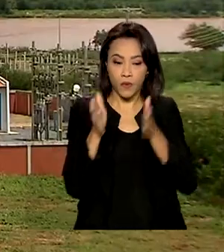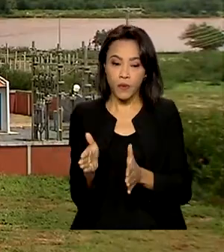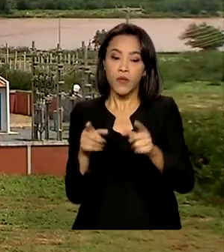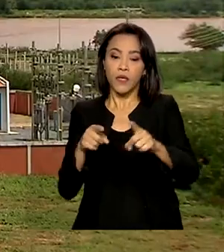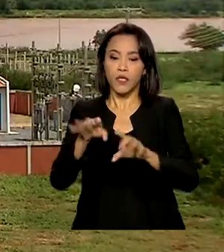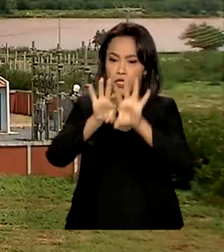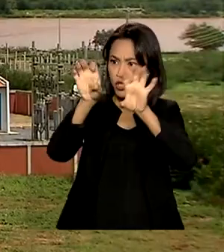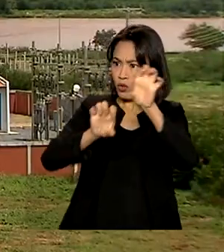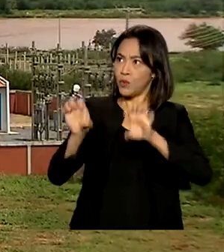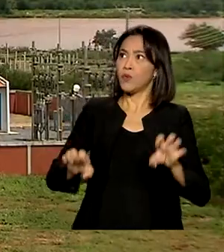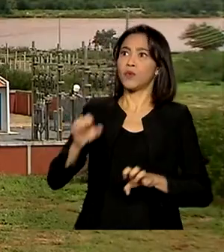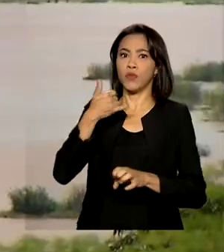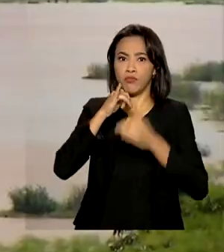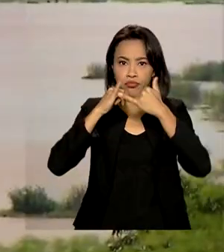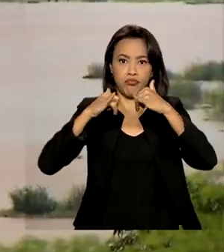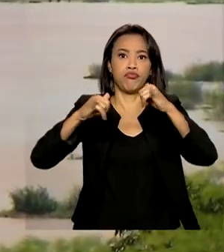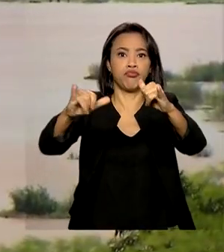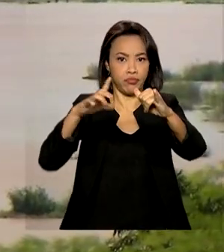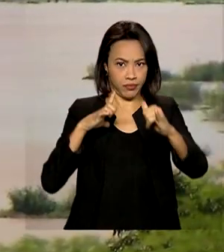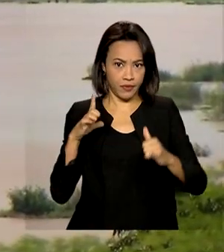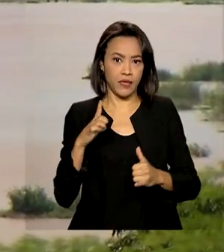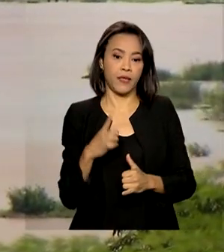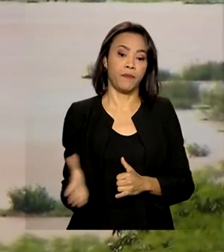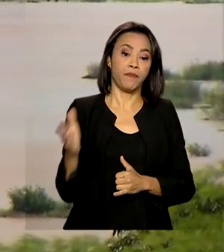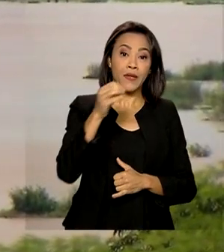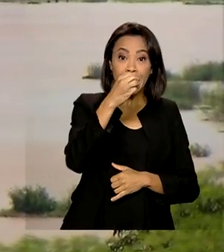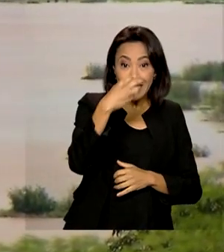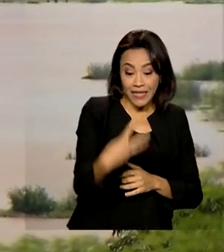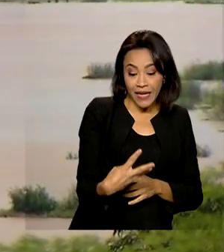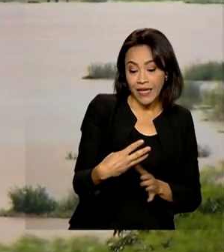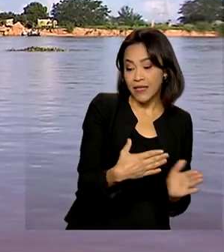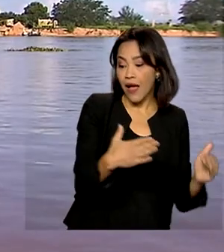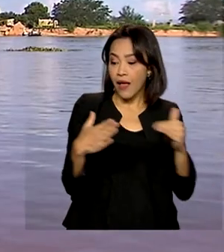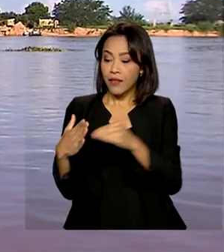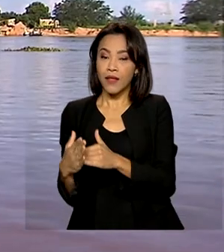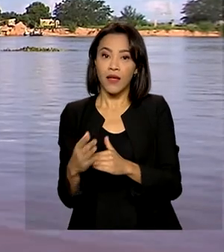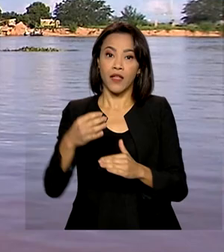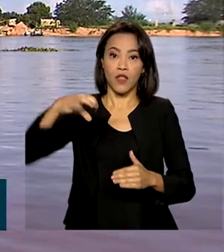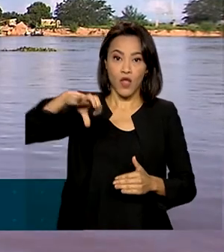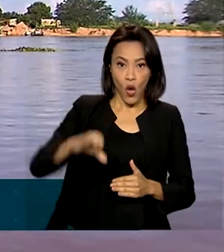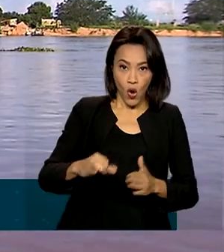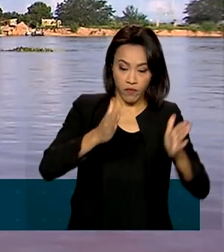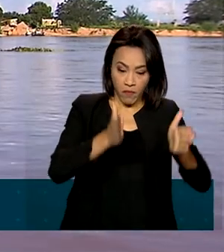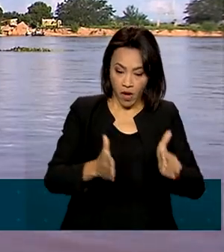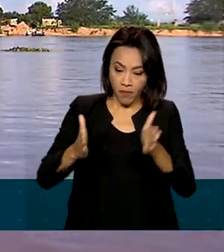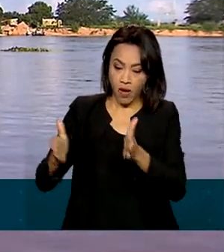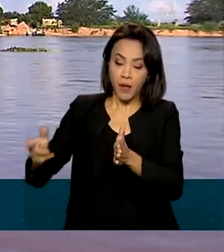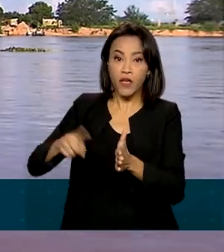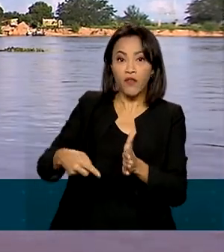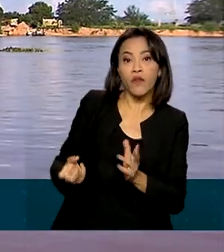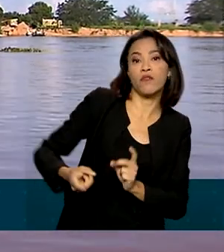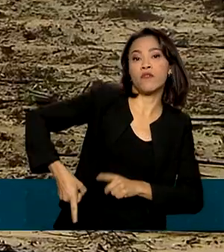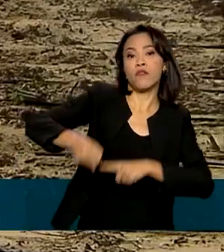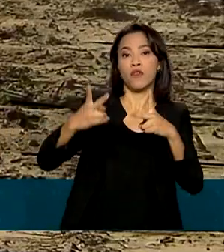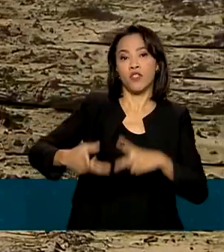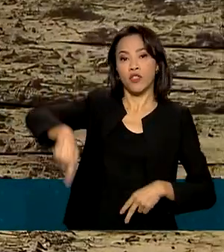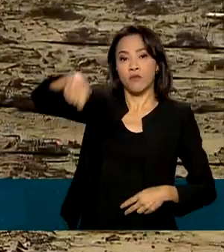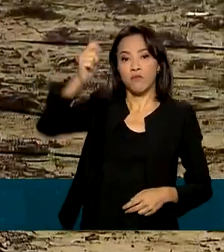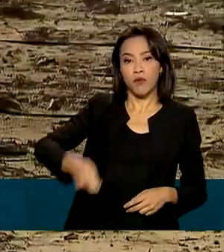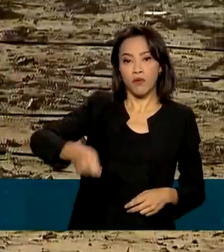infraestrutura de energia. As etapas 3 a 9, concedidas nesta quarta-feira à iniciativa privada,